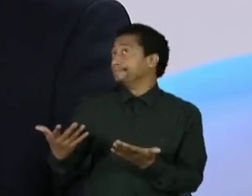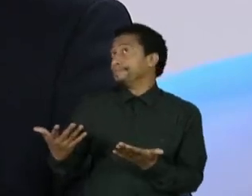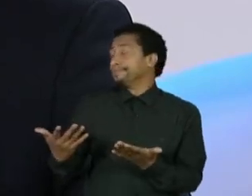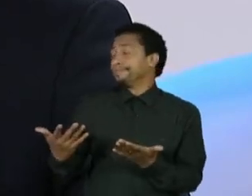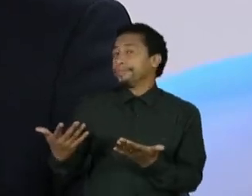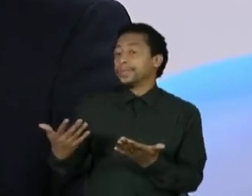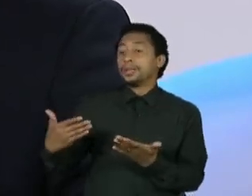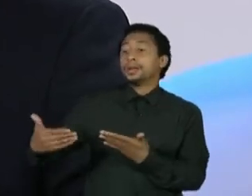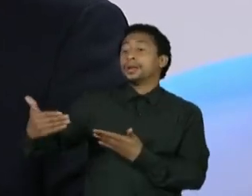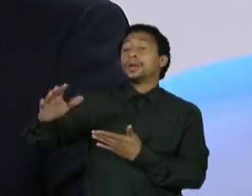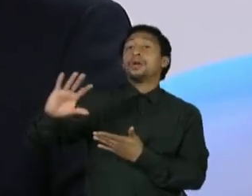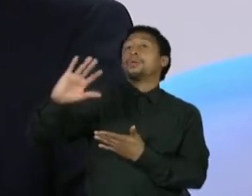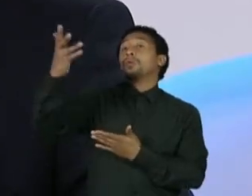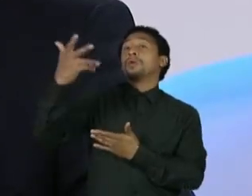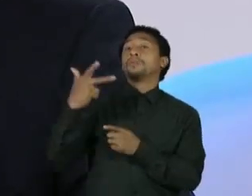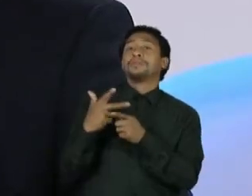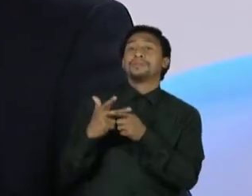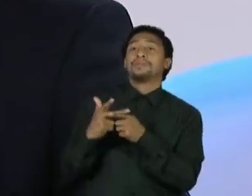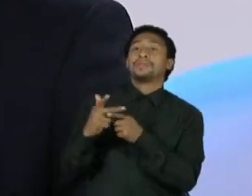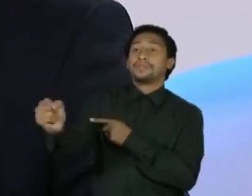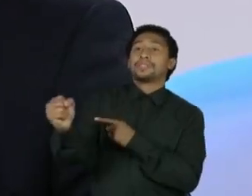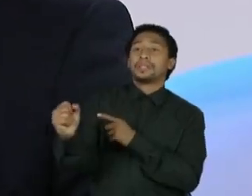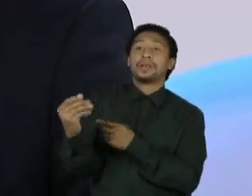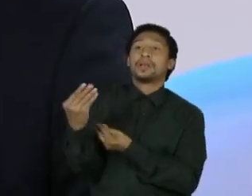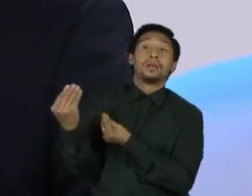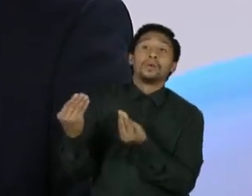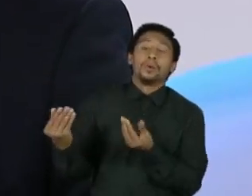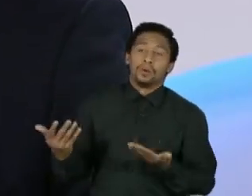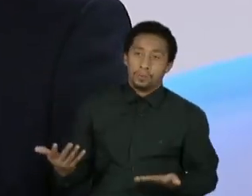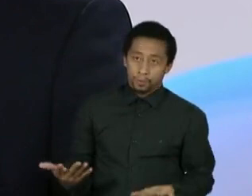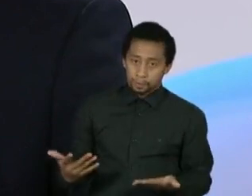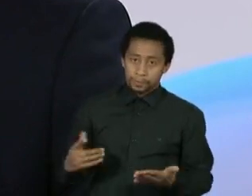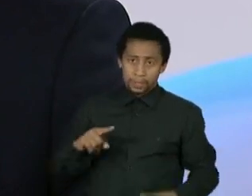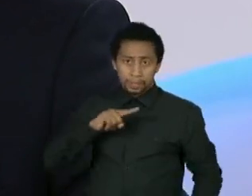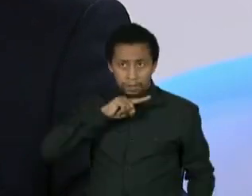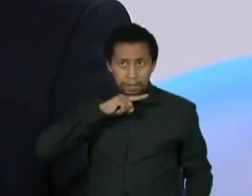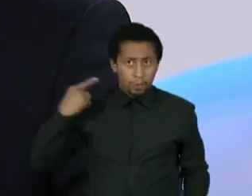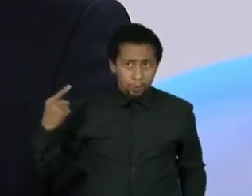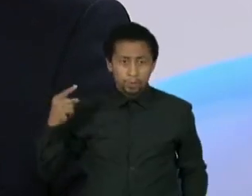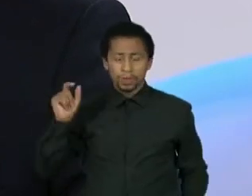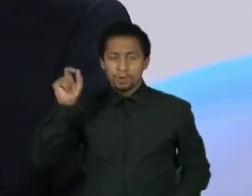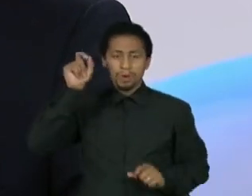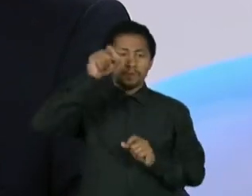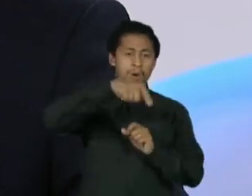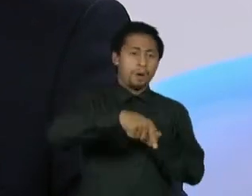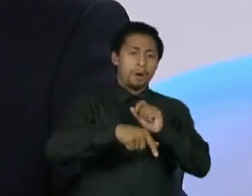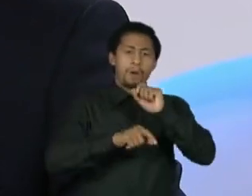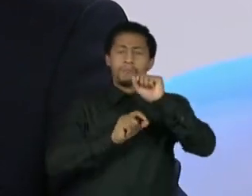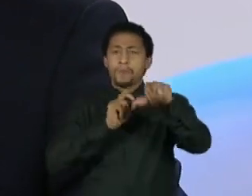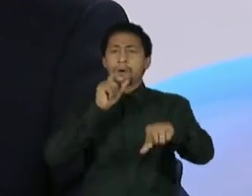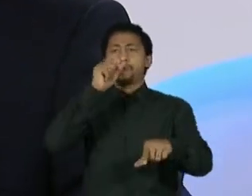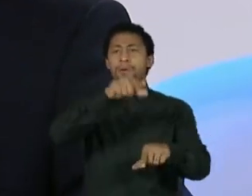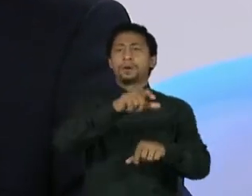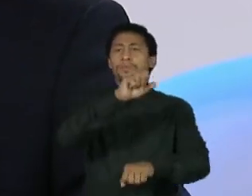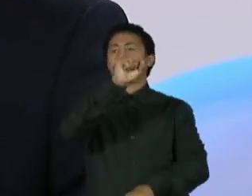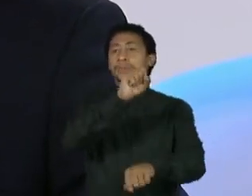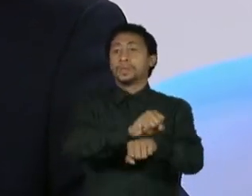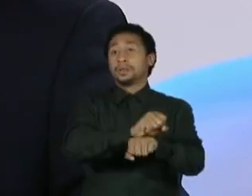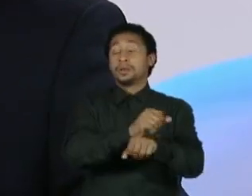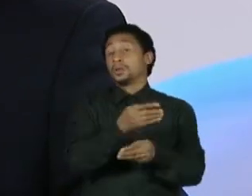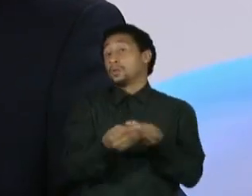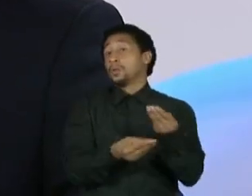Porque se a Rússia parar de atirar, isso foi desde o começo, desde fevereiro, março de